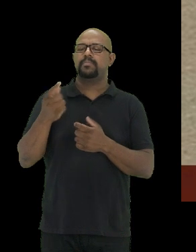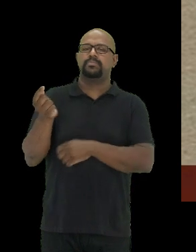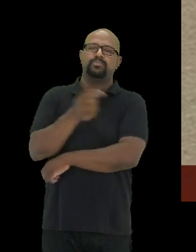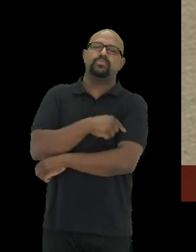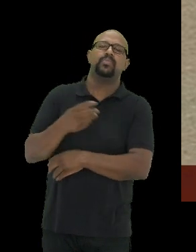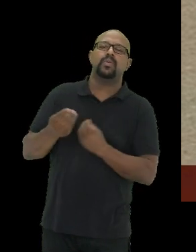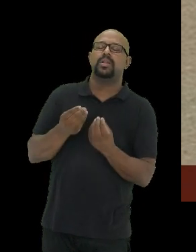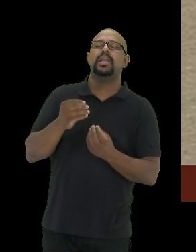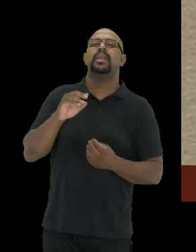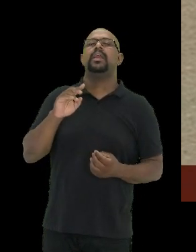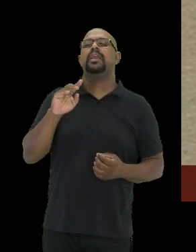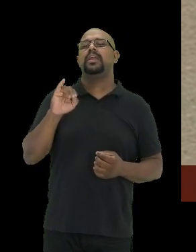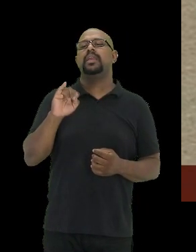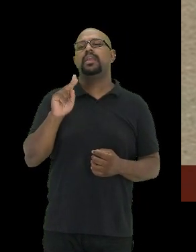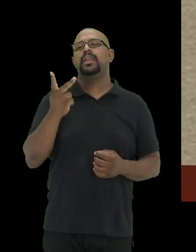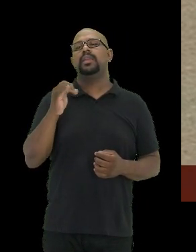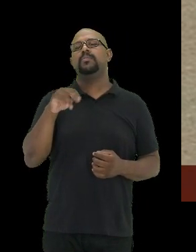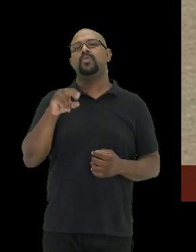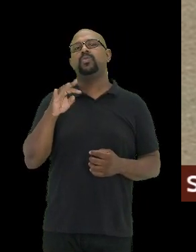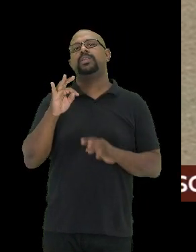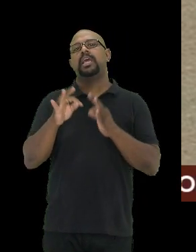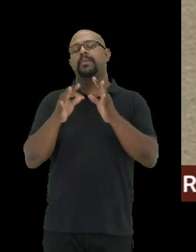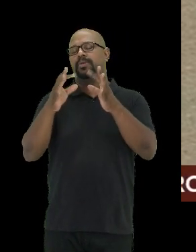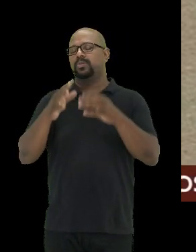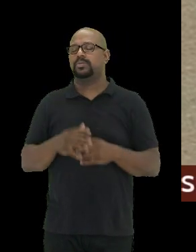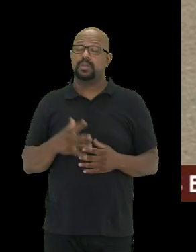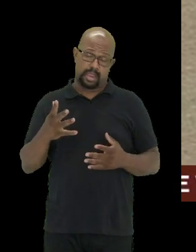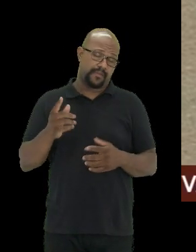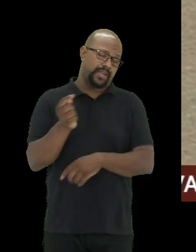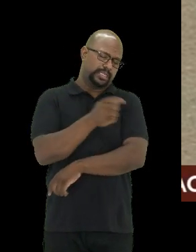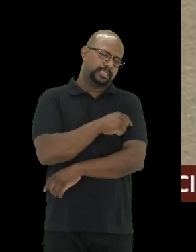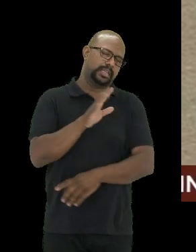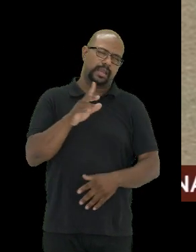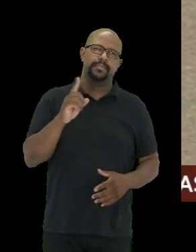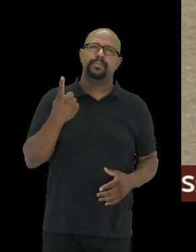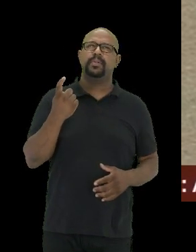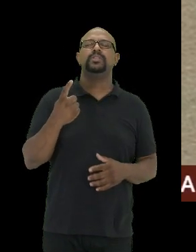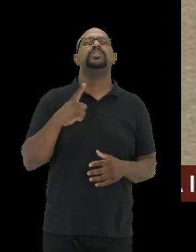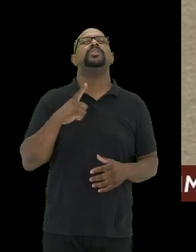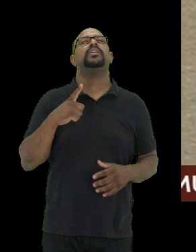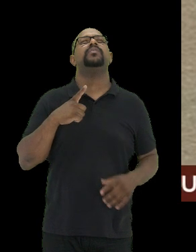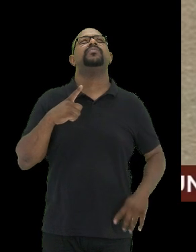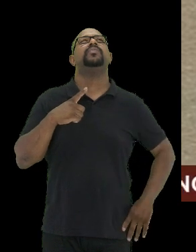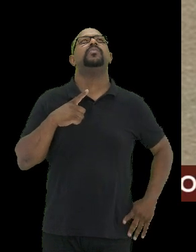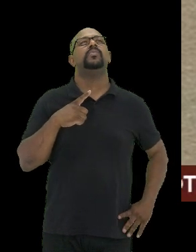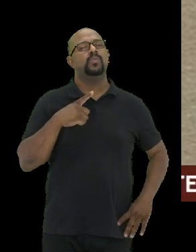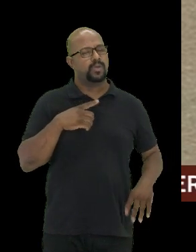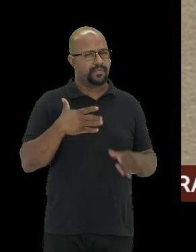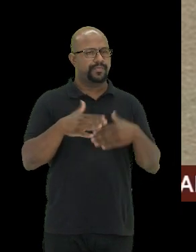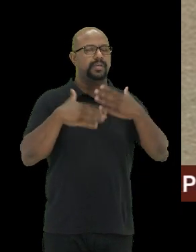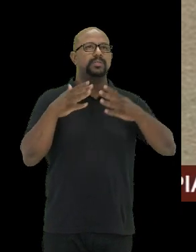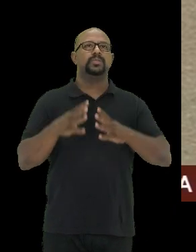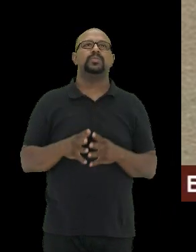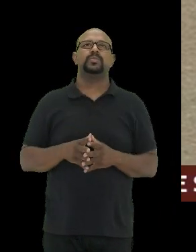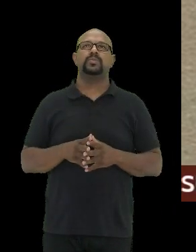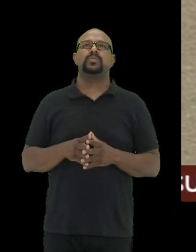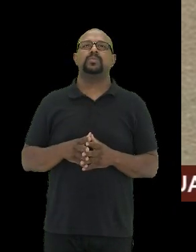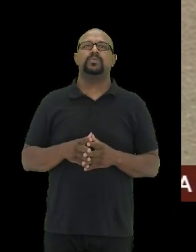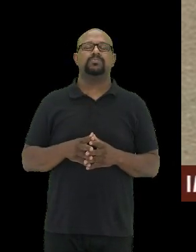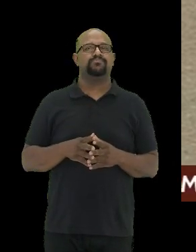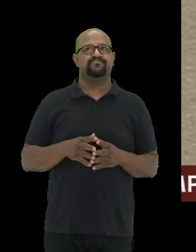primeiro ponto, vacina é bom. A gente teve um avanço sem